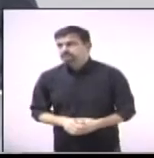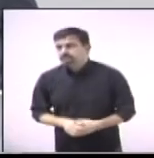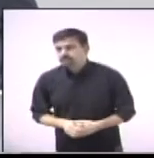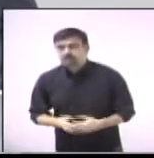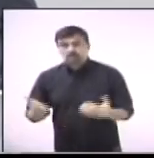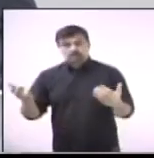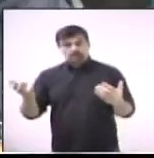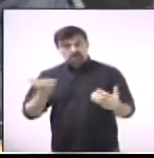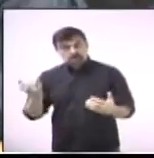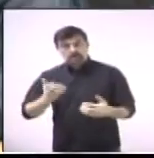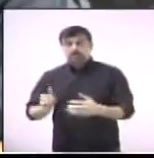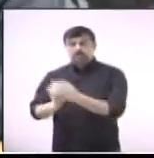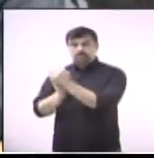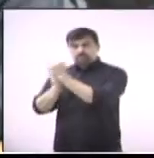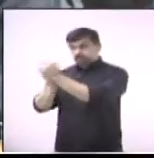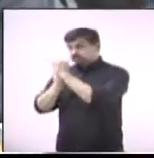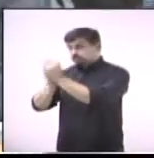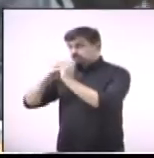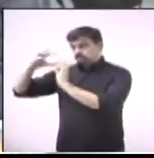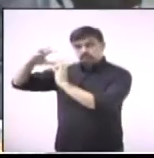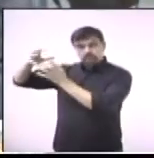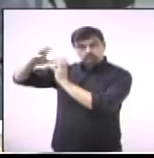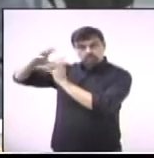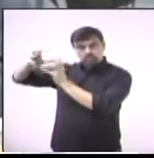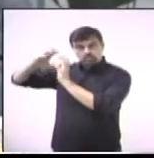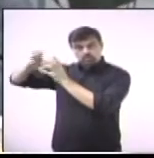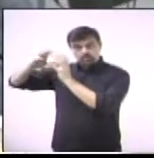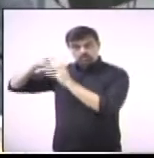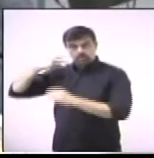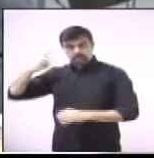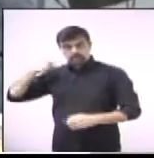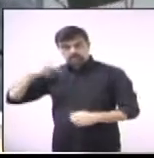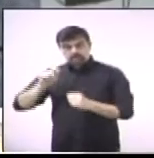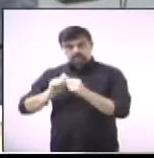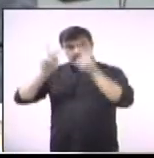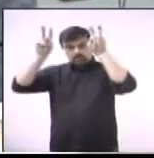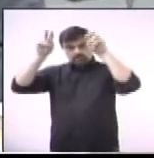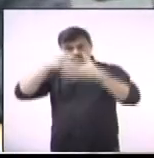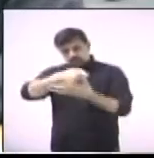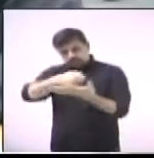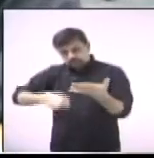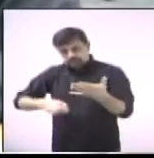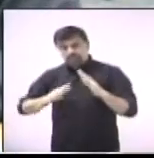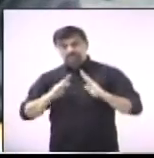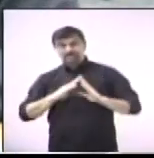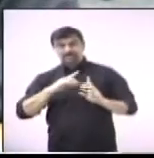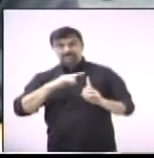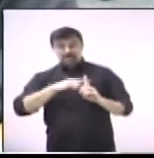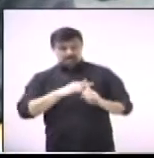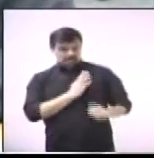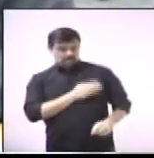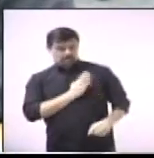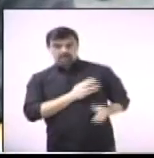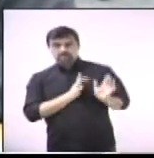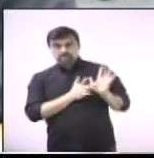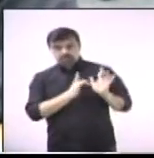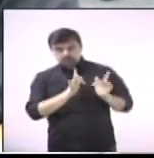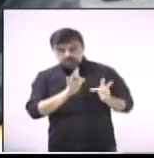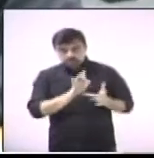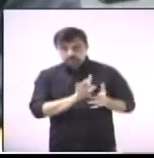Parabenizar o vereador Zé Cuco, pela moção que fez a paróquia Sagrado Coração de Jesus,